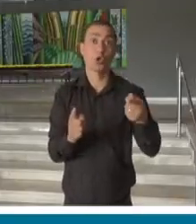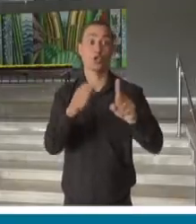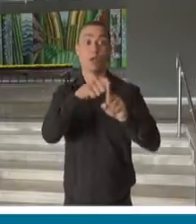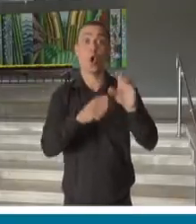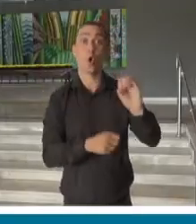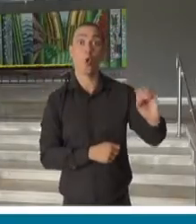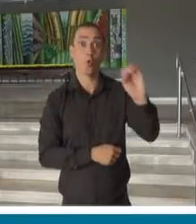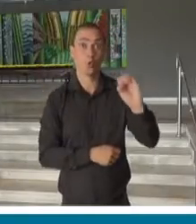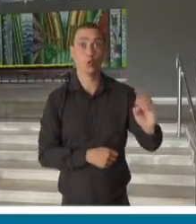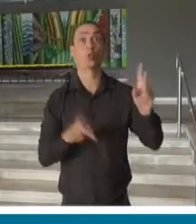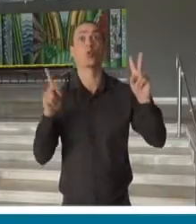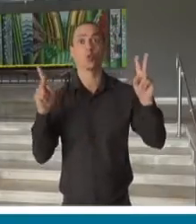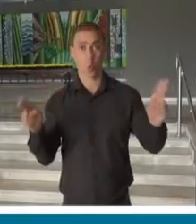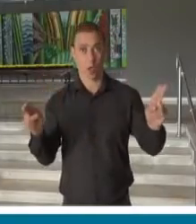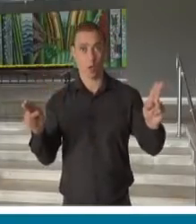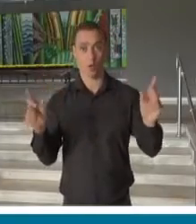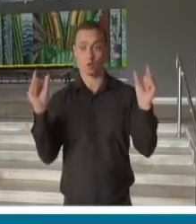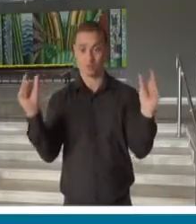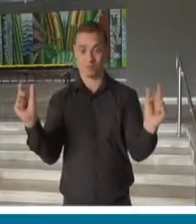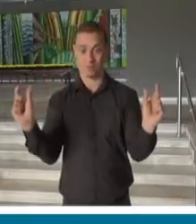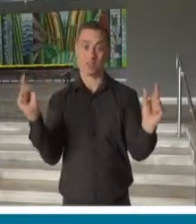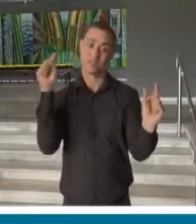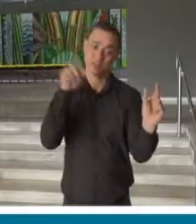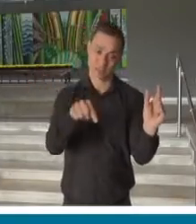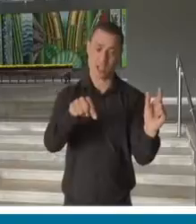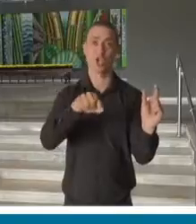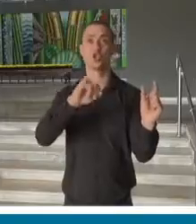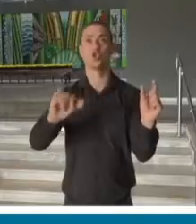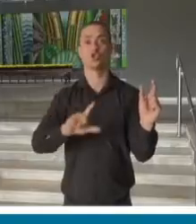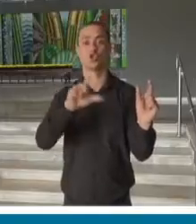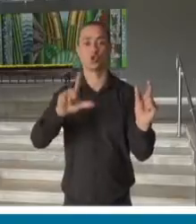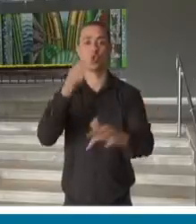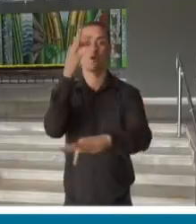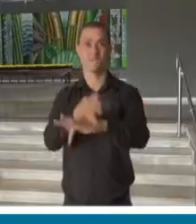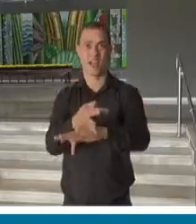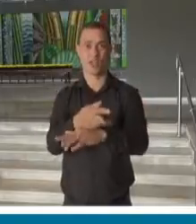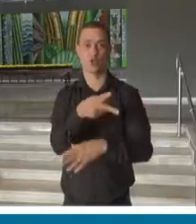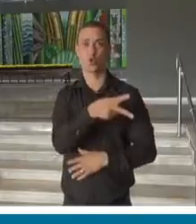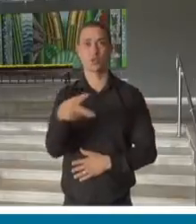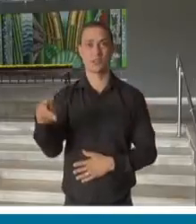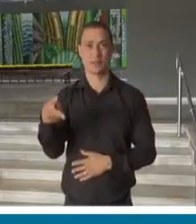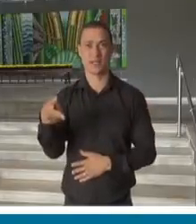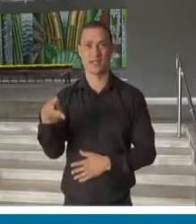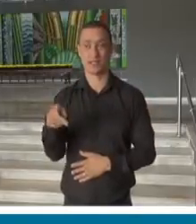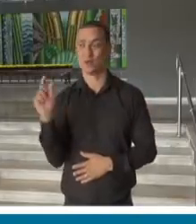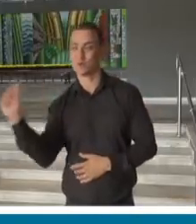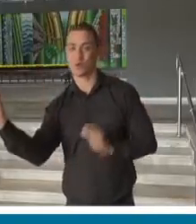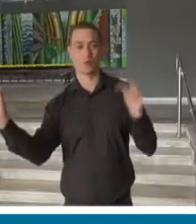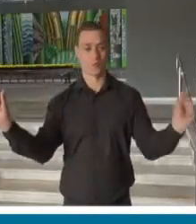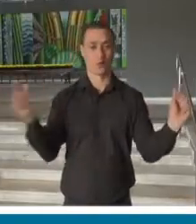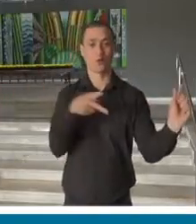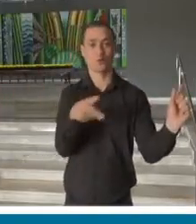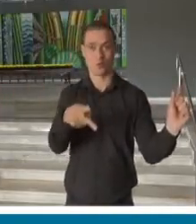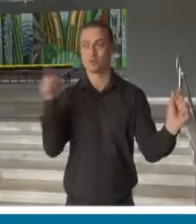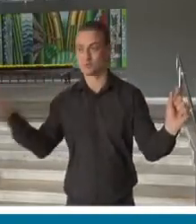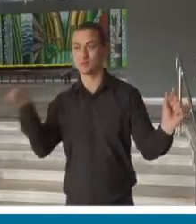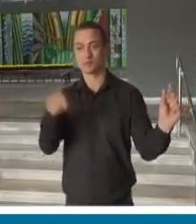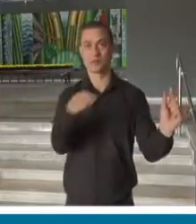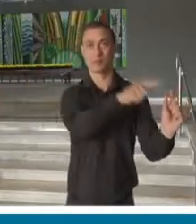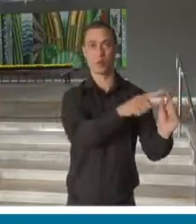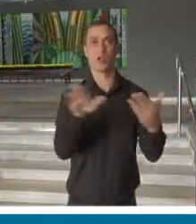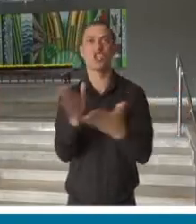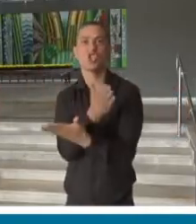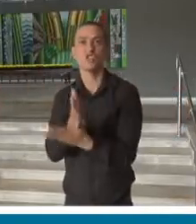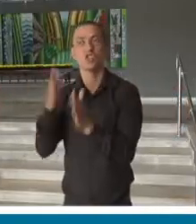outubro, que justamente fecha com as duas semanas, que são possibilidades de organização da escola,